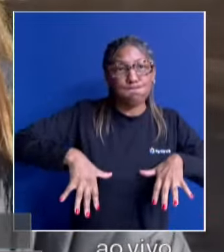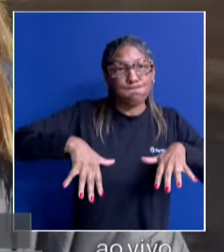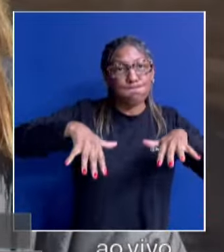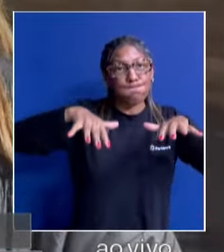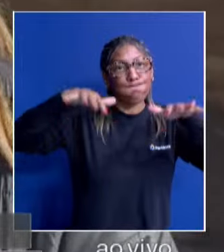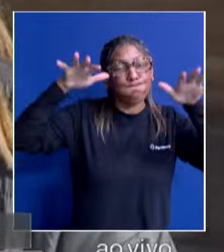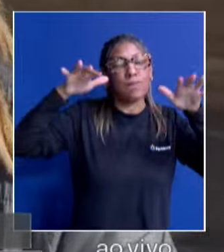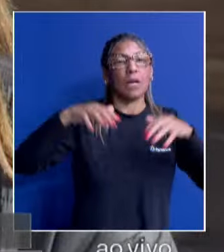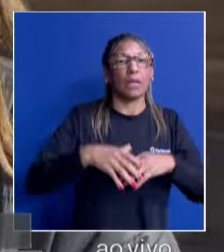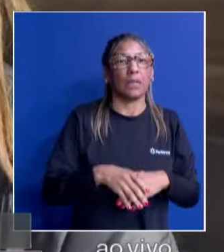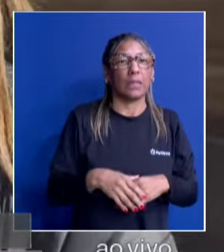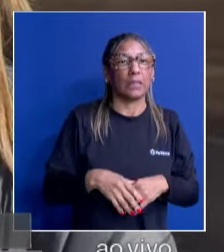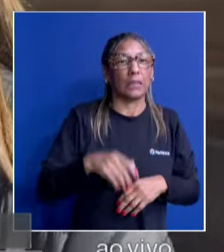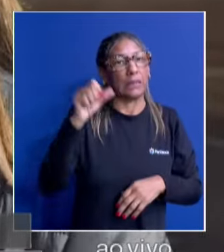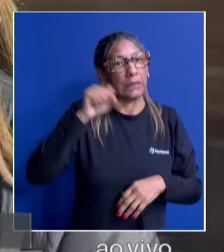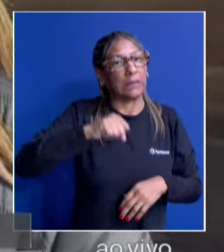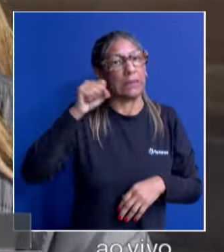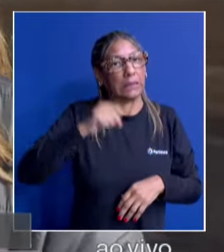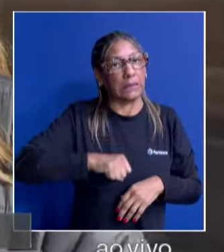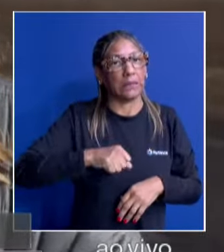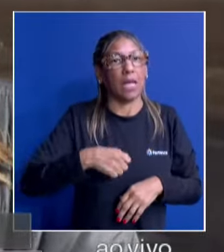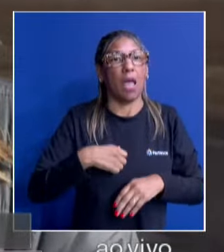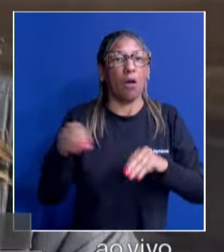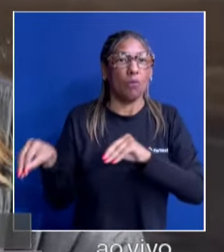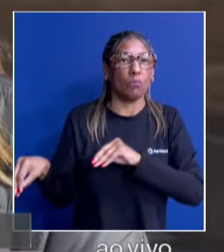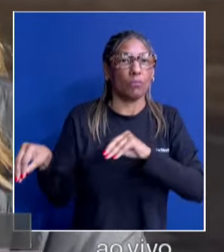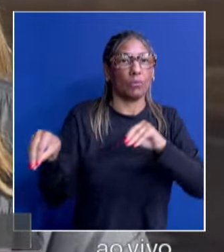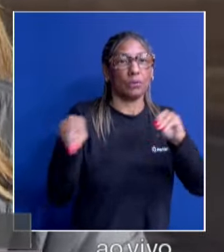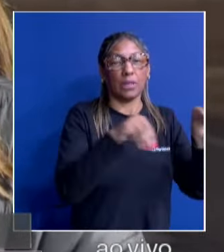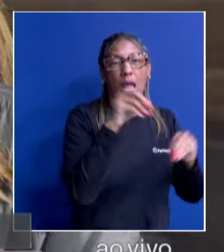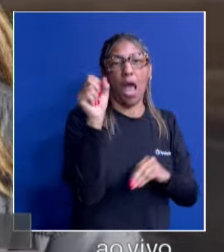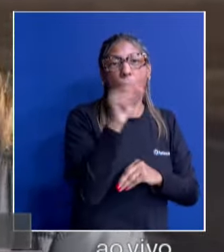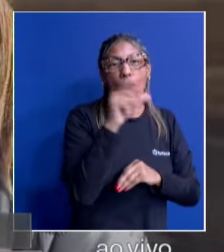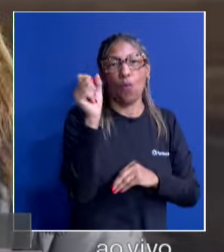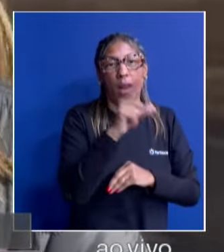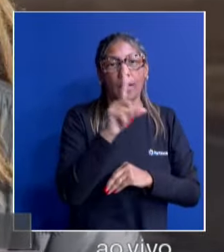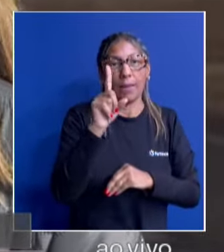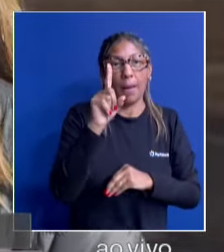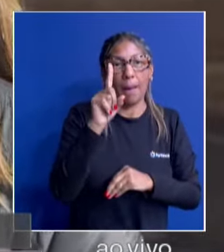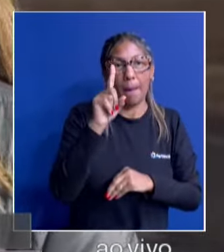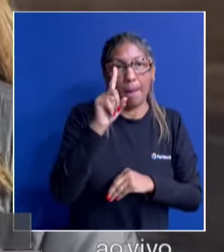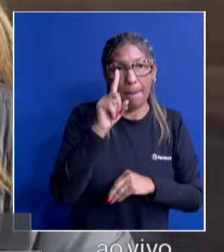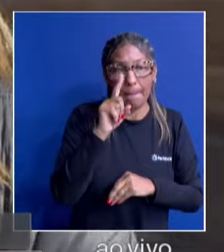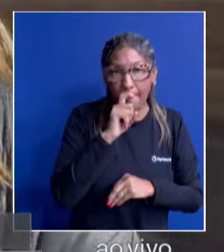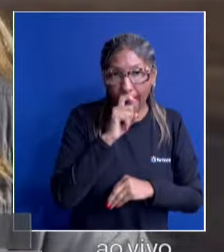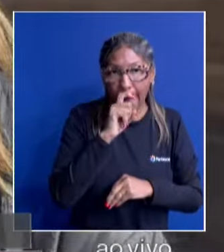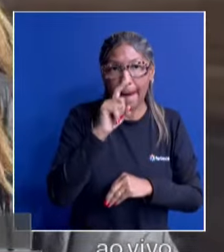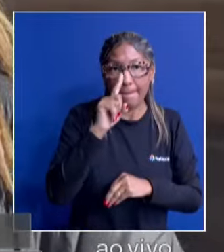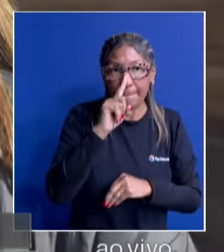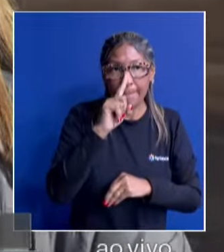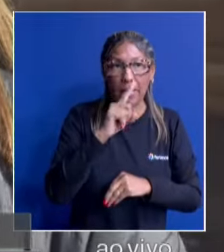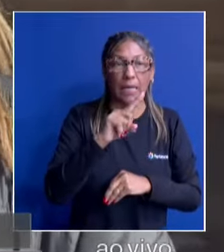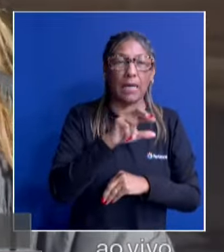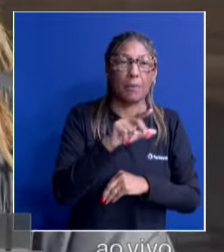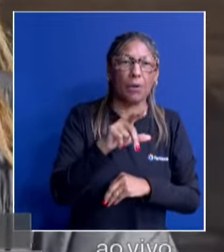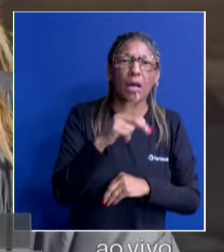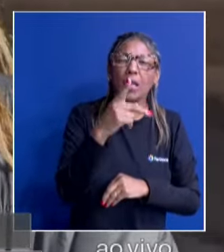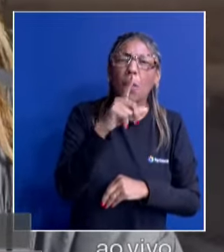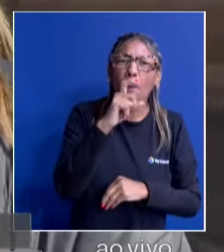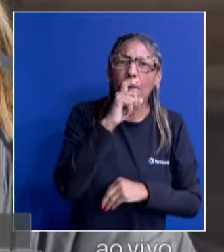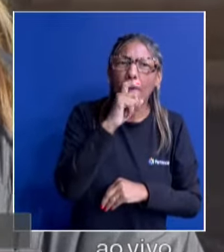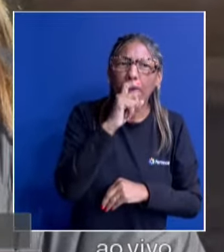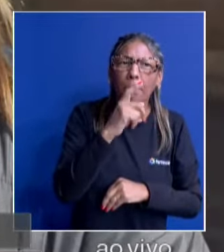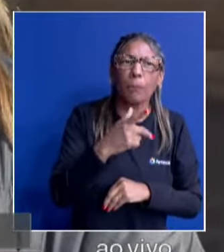desalojada. Estou ficando inaugurada com o meu pai e com o meu irmão, com minha mãe e com meu irmão. E o que aconteceu com o teu pai nesse